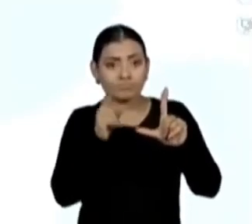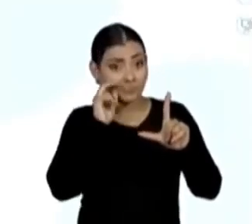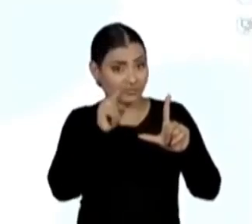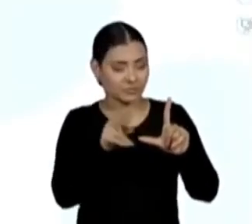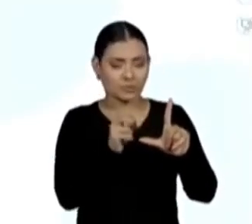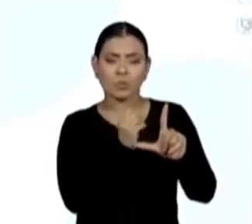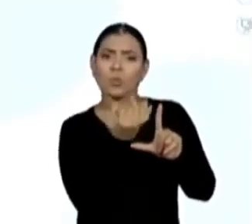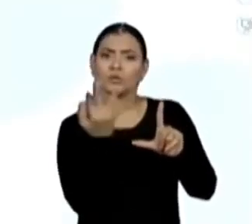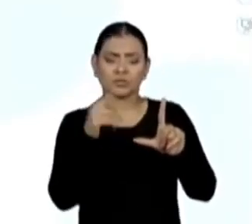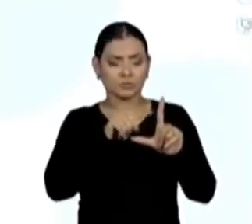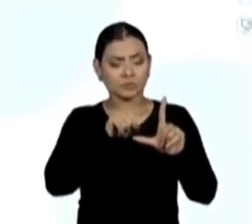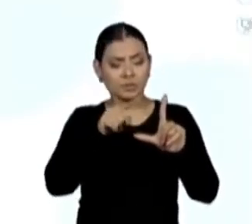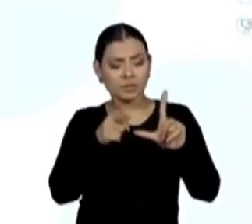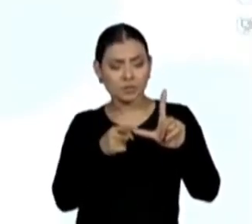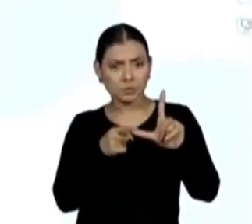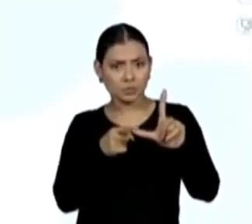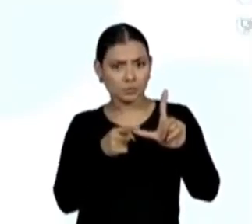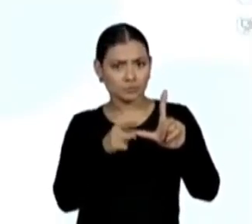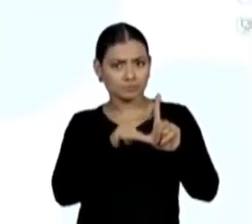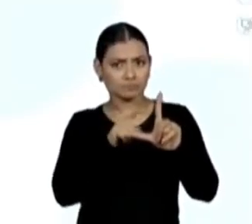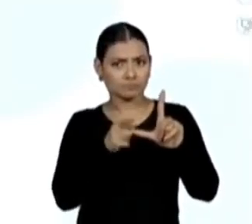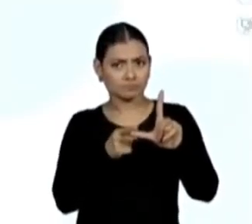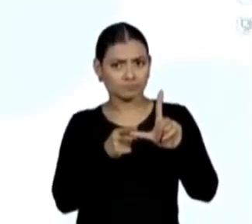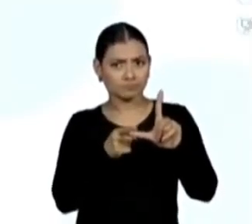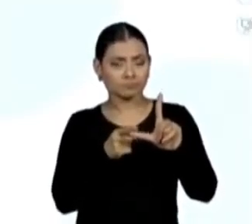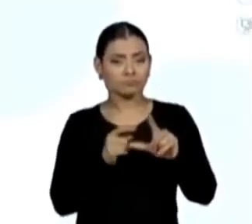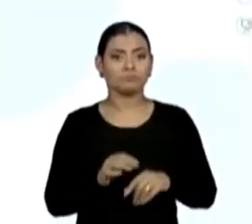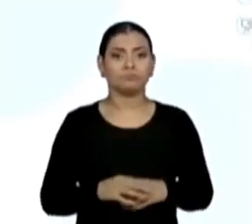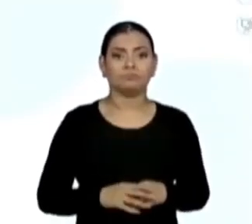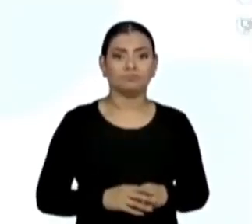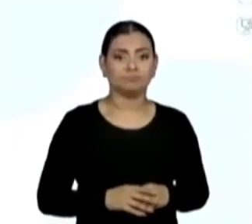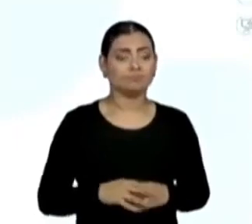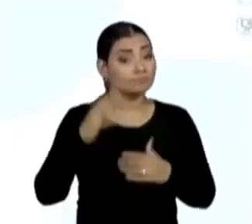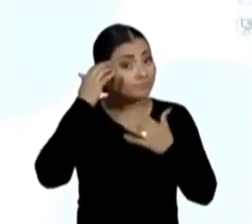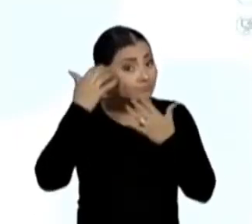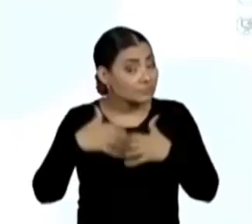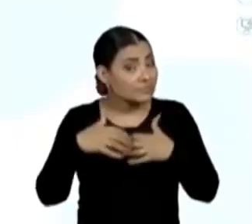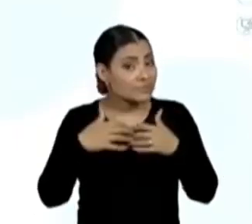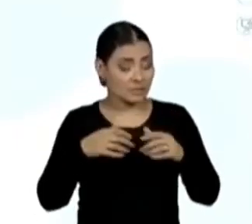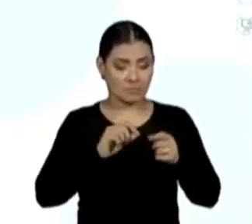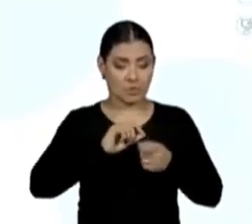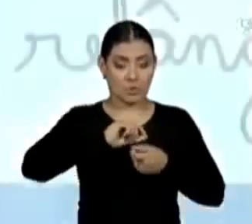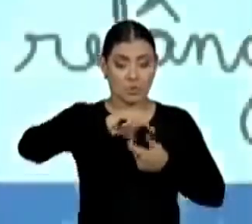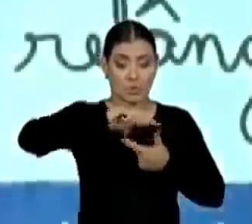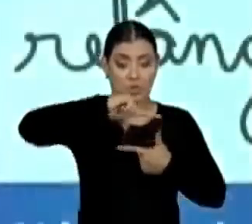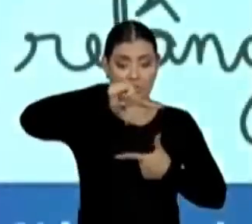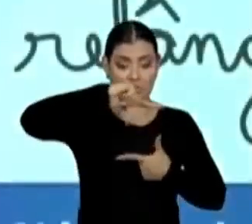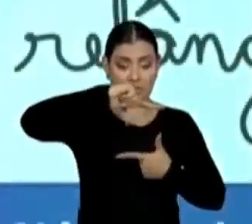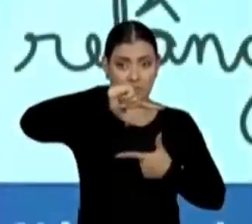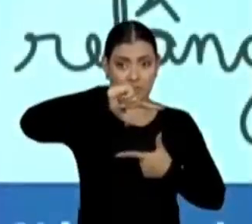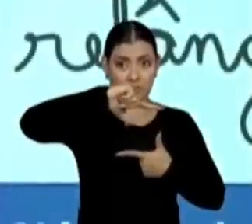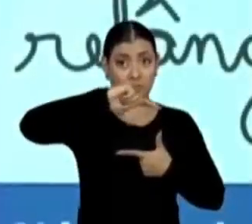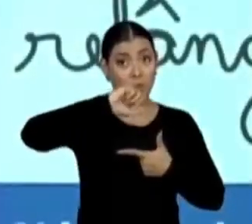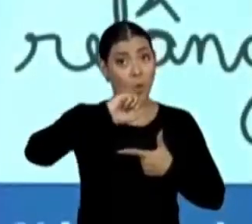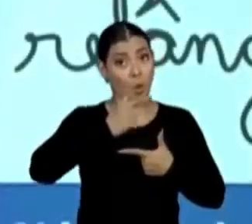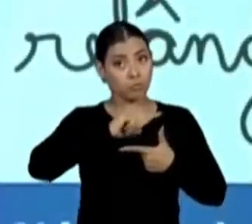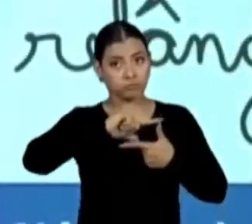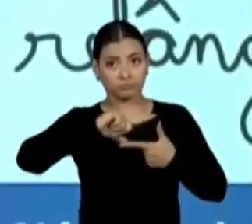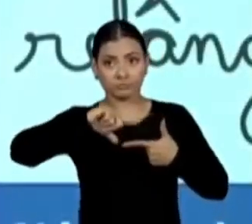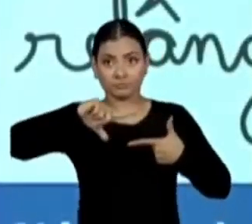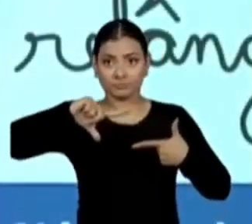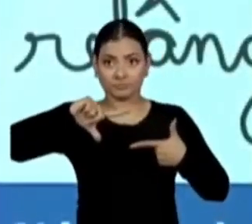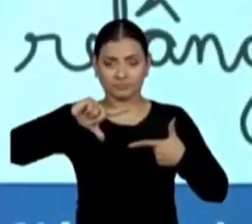número de ângulos do polígono, vamos pensar no quadrado, um,